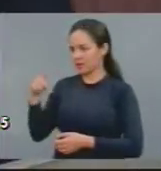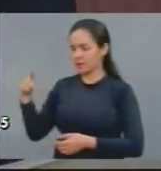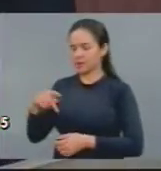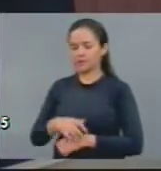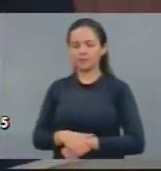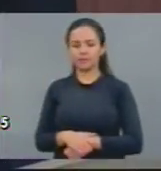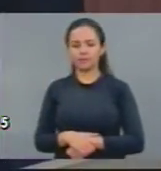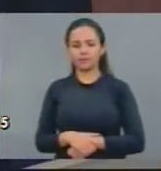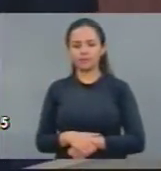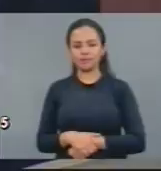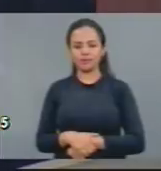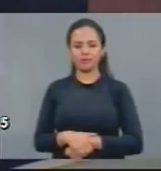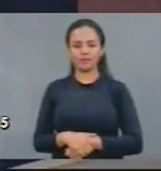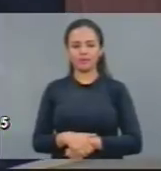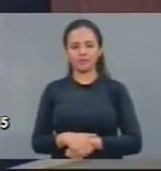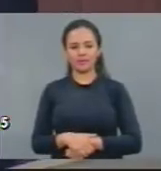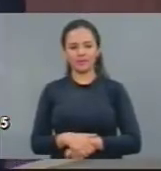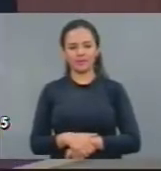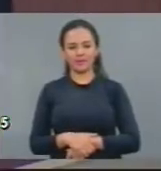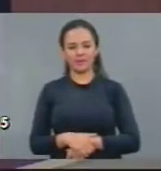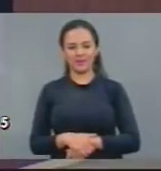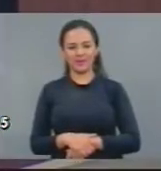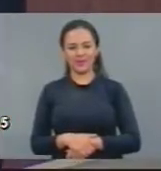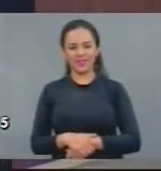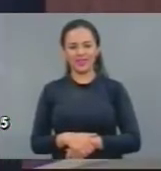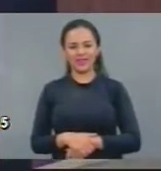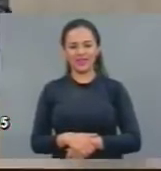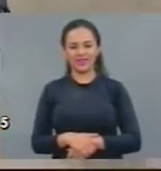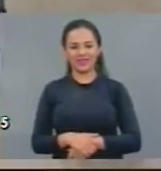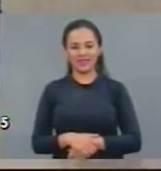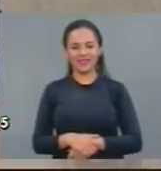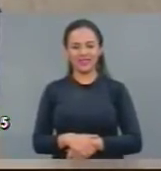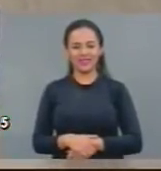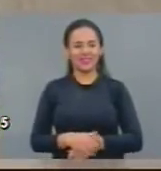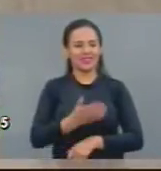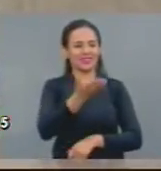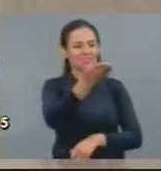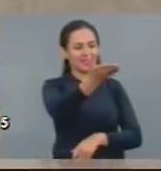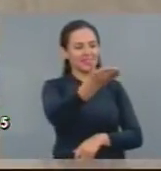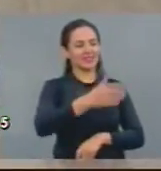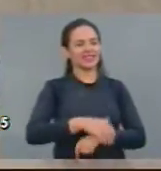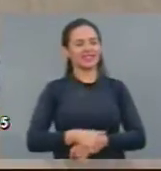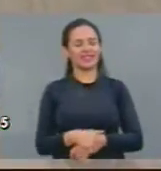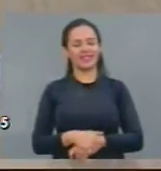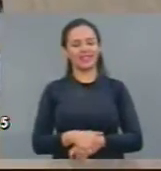Deputado Renato Roseno, o tema que V. Exª traz aqui para essa casa hoje,